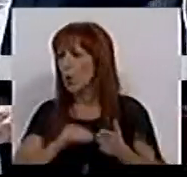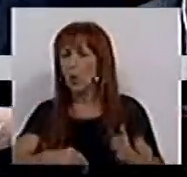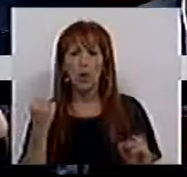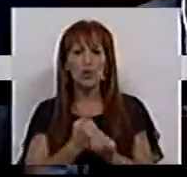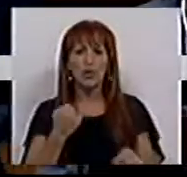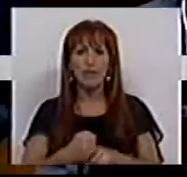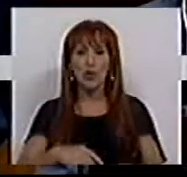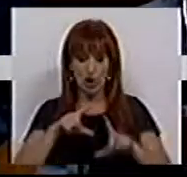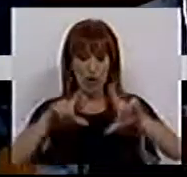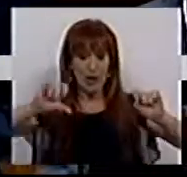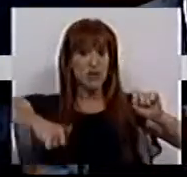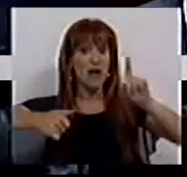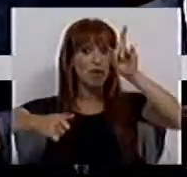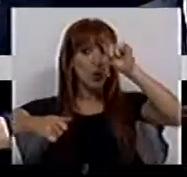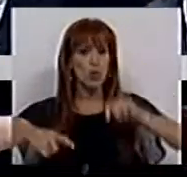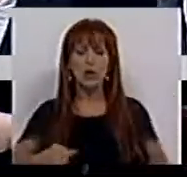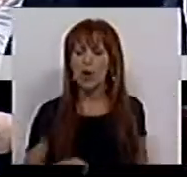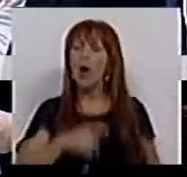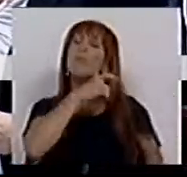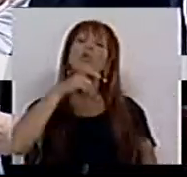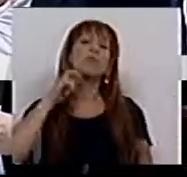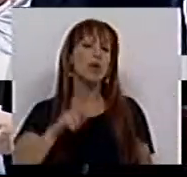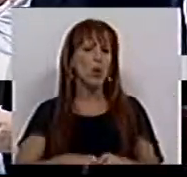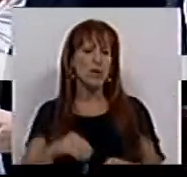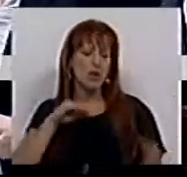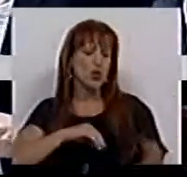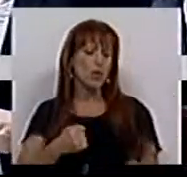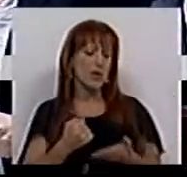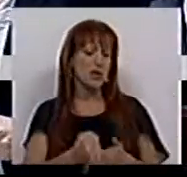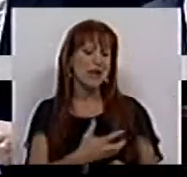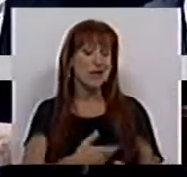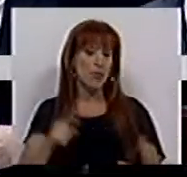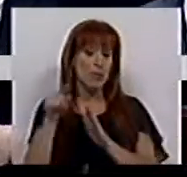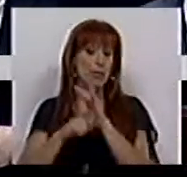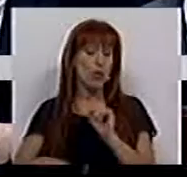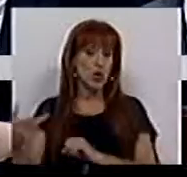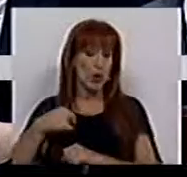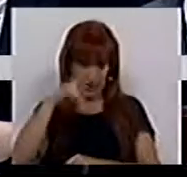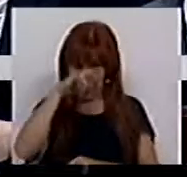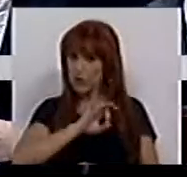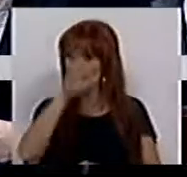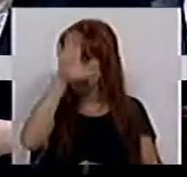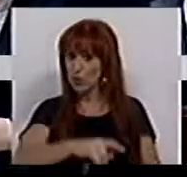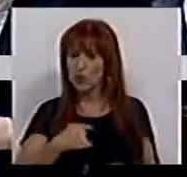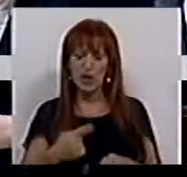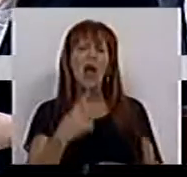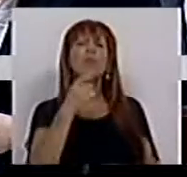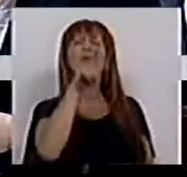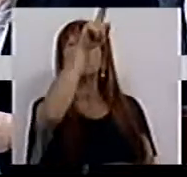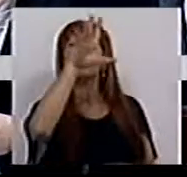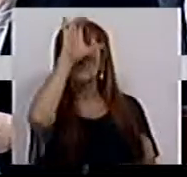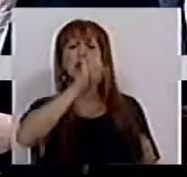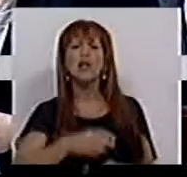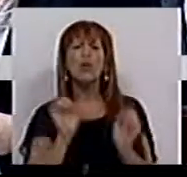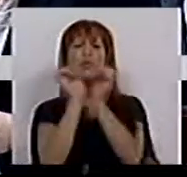trabalho. São os recibos verdes a quem prometeram subsídio de desemprego no memorando da Troika. Lembra-se, Sr. Primeiro-Ministro? Há de perguntar ao